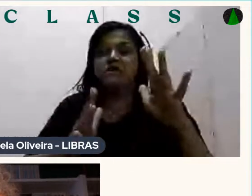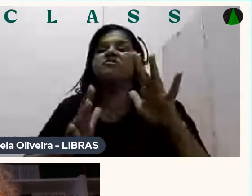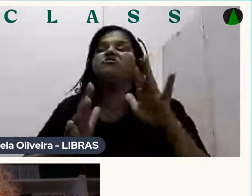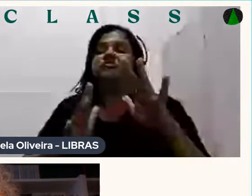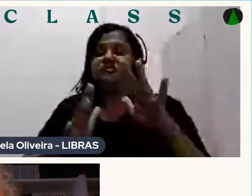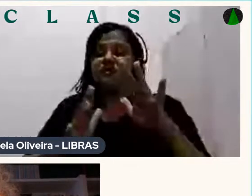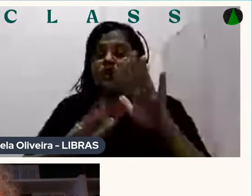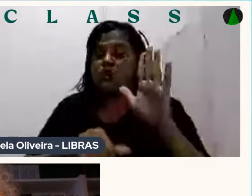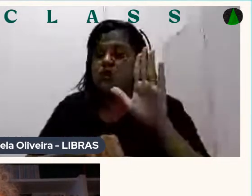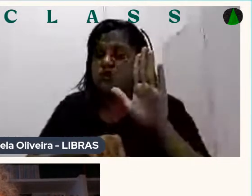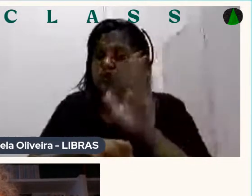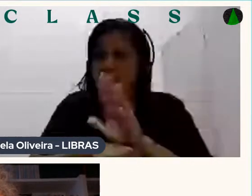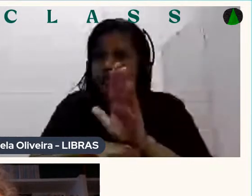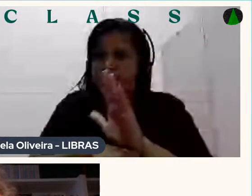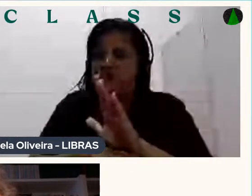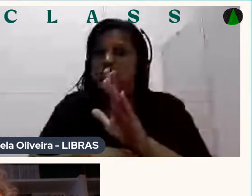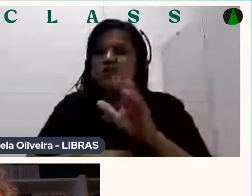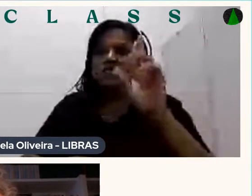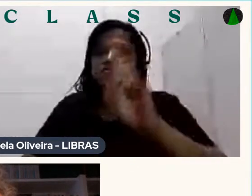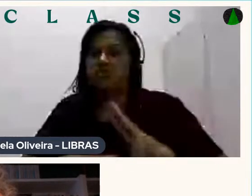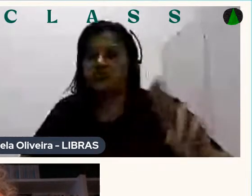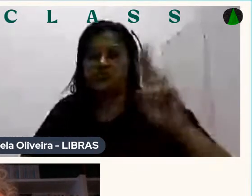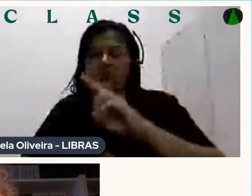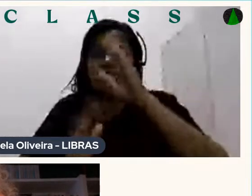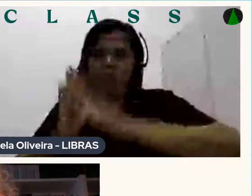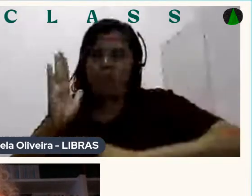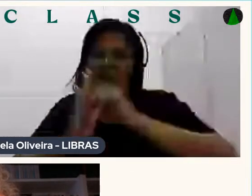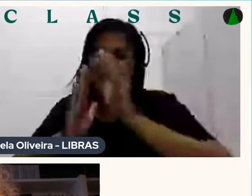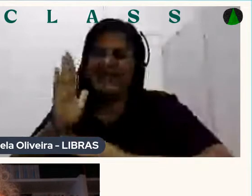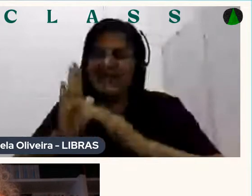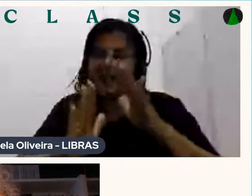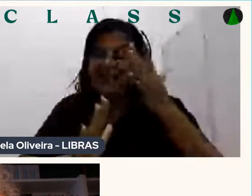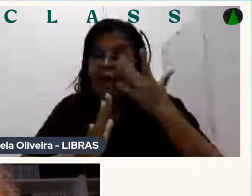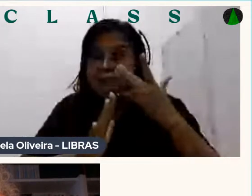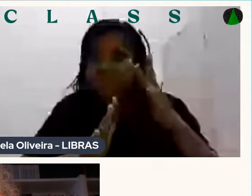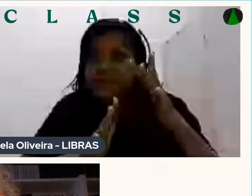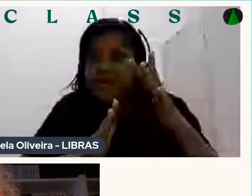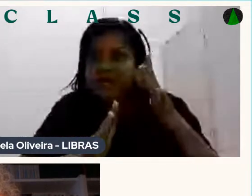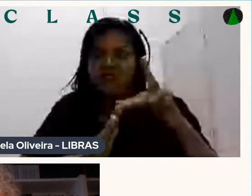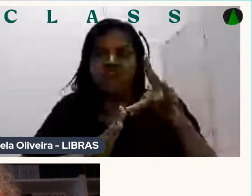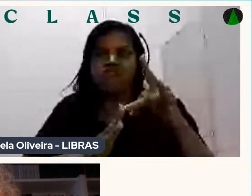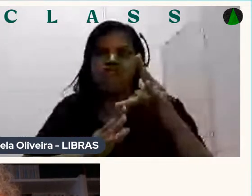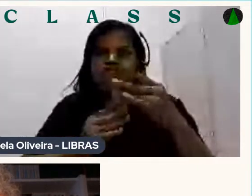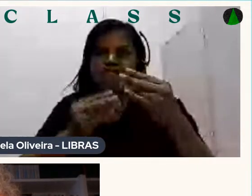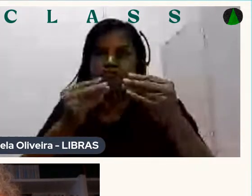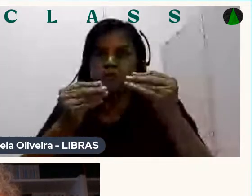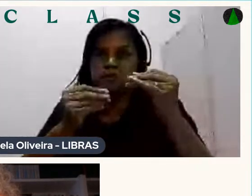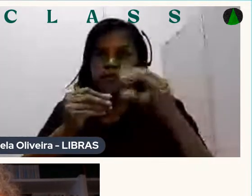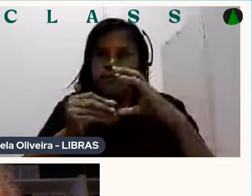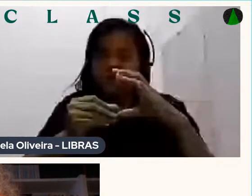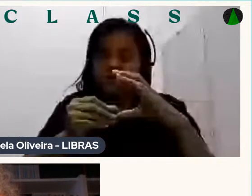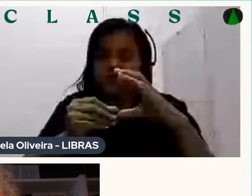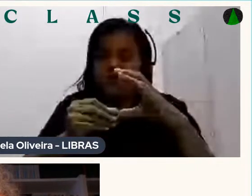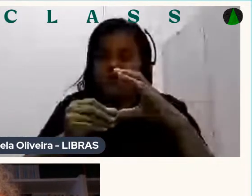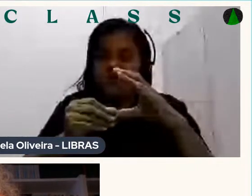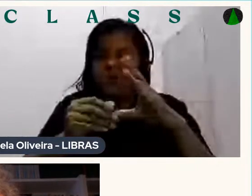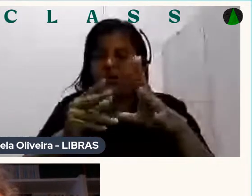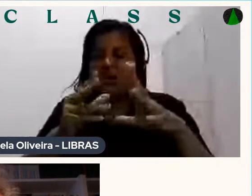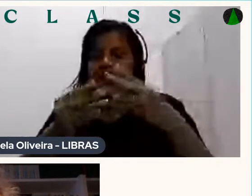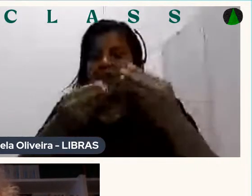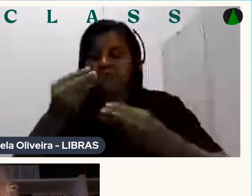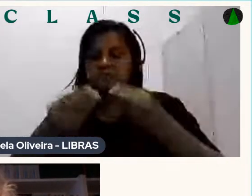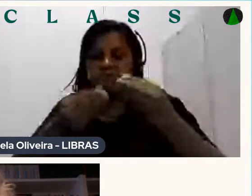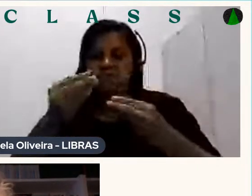Um pouco de brilho Um acetinado Que é um pouco a coisa da nossa pele Que tem um brilho Não fica tão